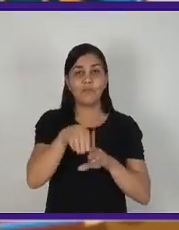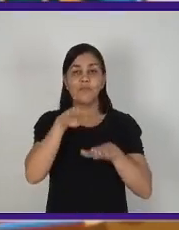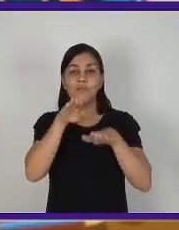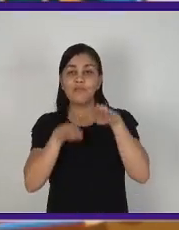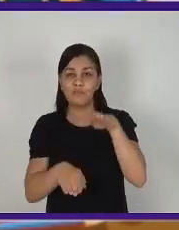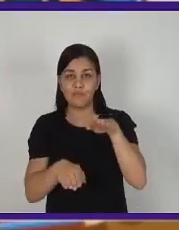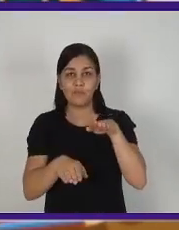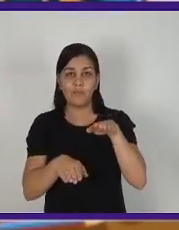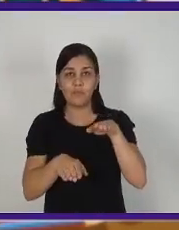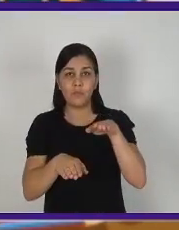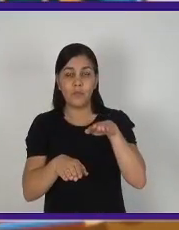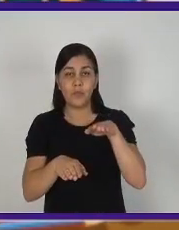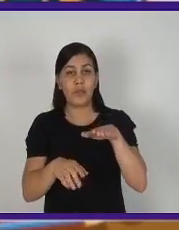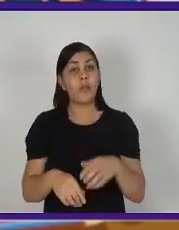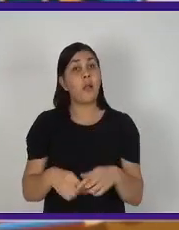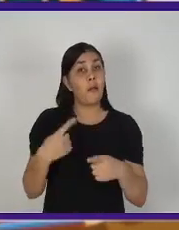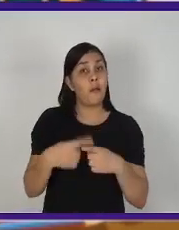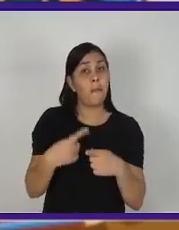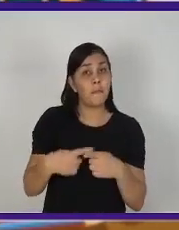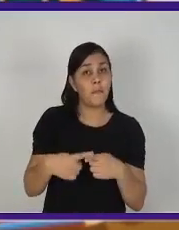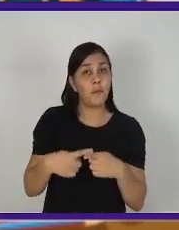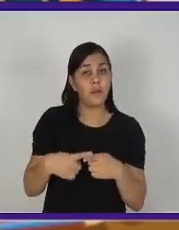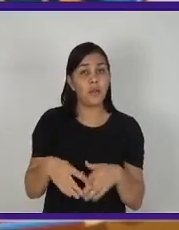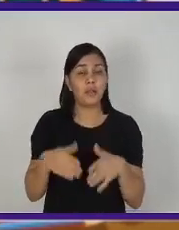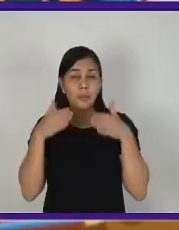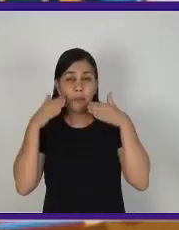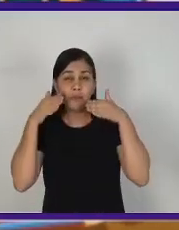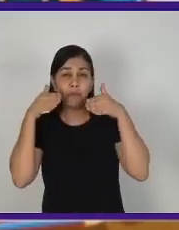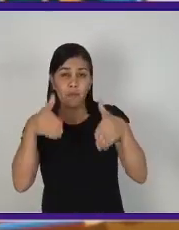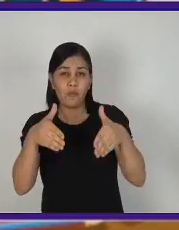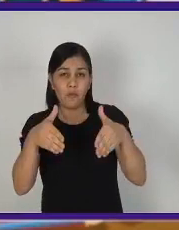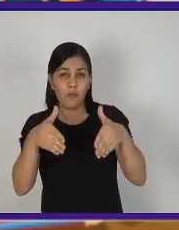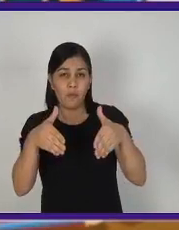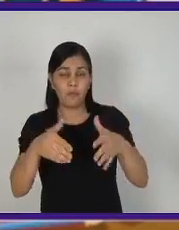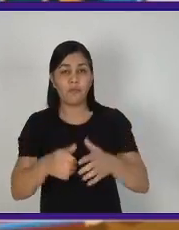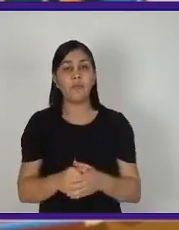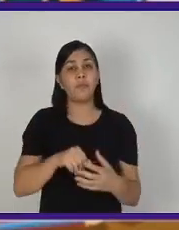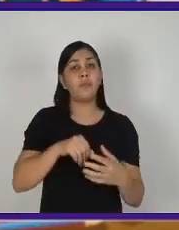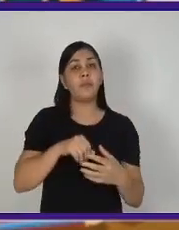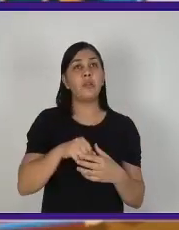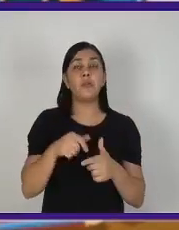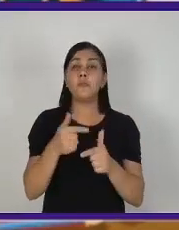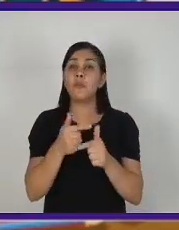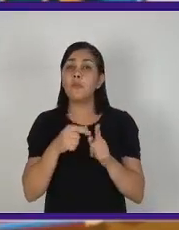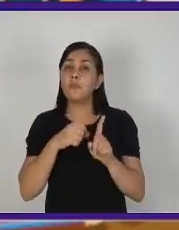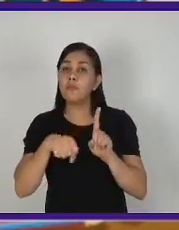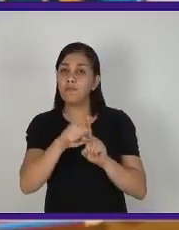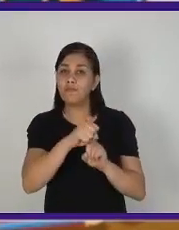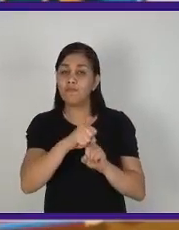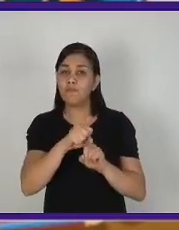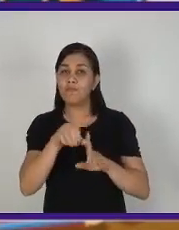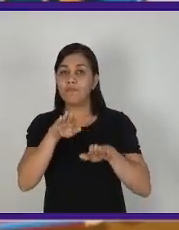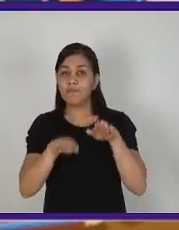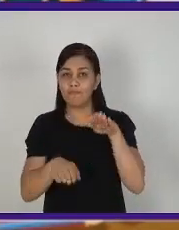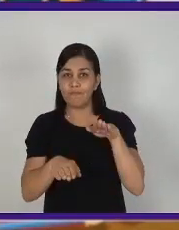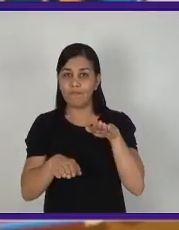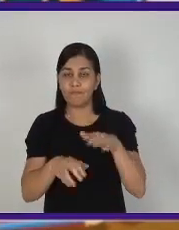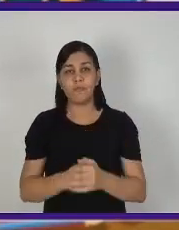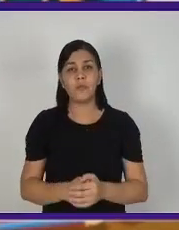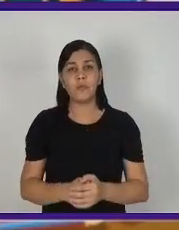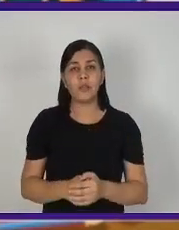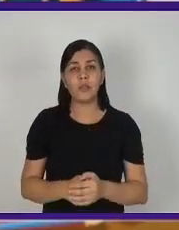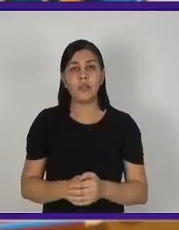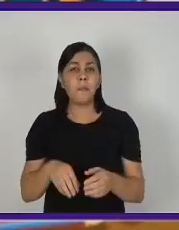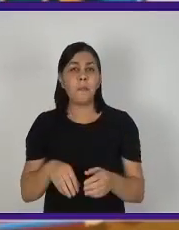ela seria mais evidenciada, certo? Além disso, ela também proporciona